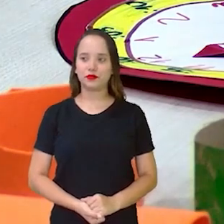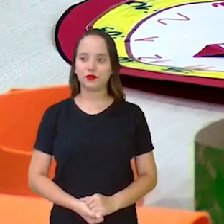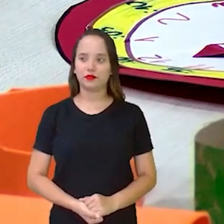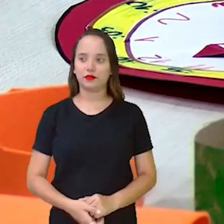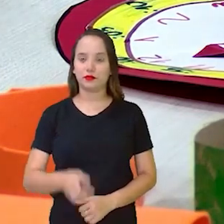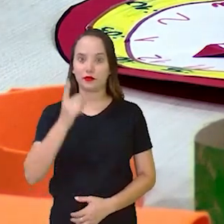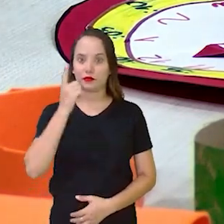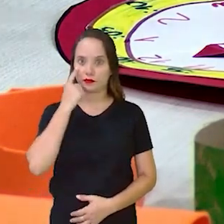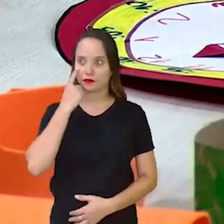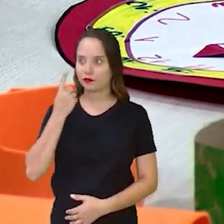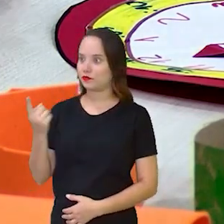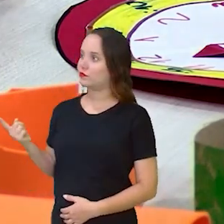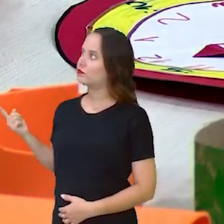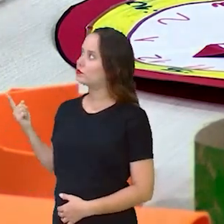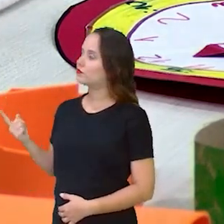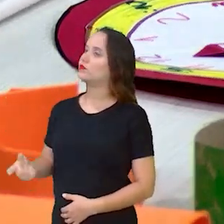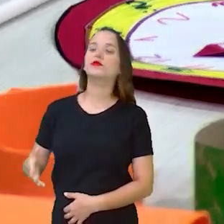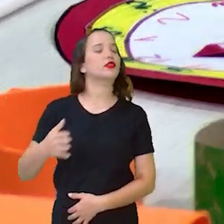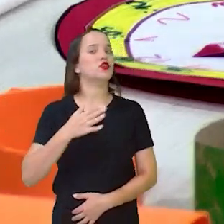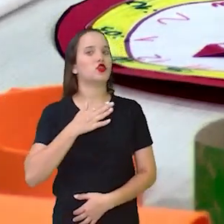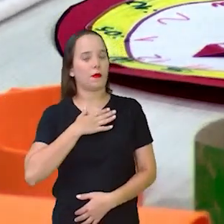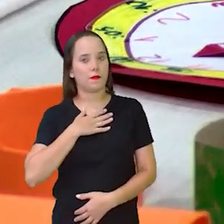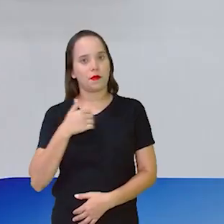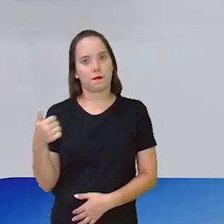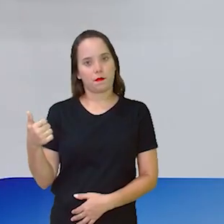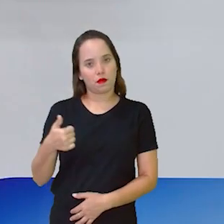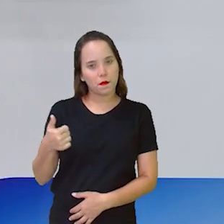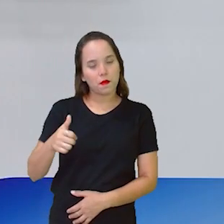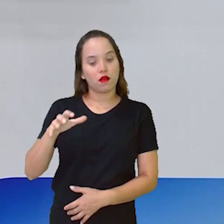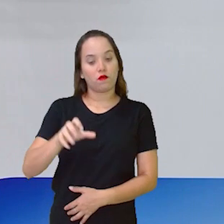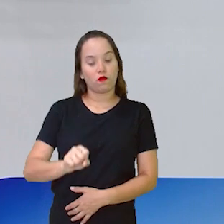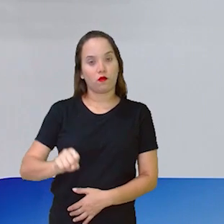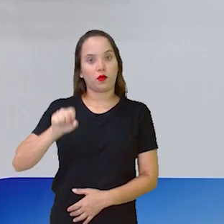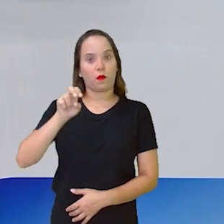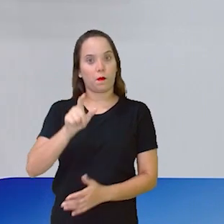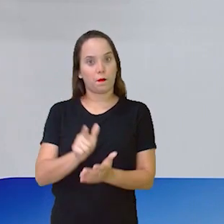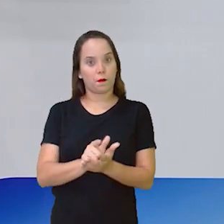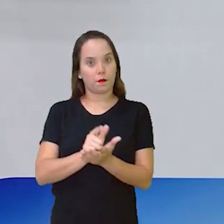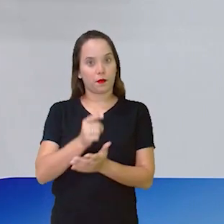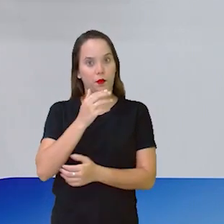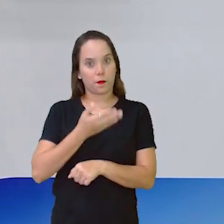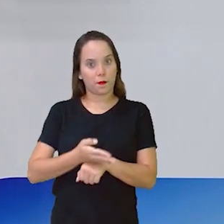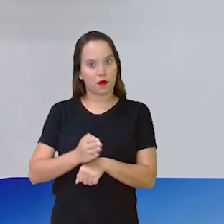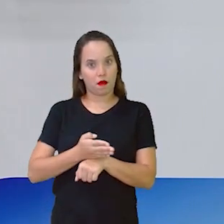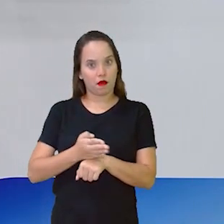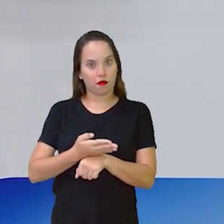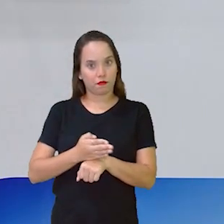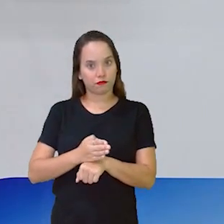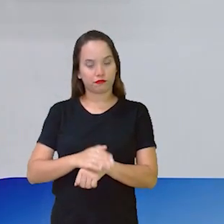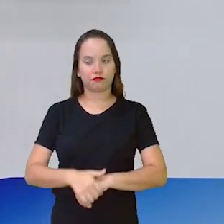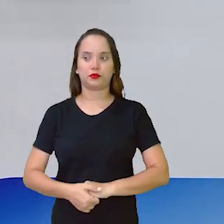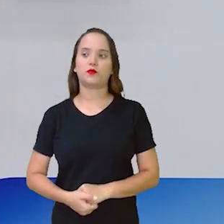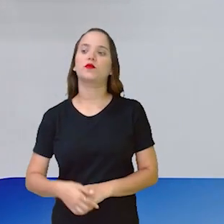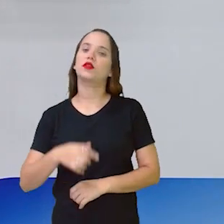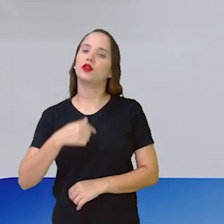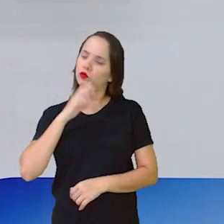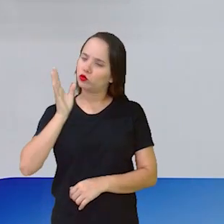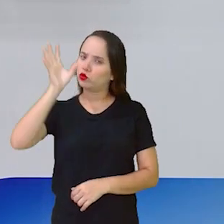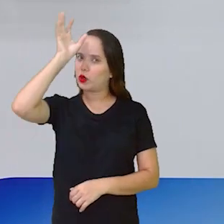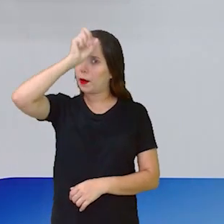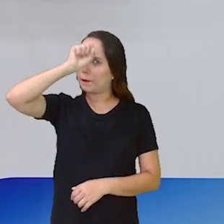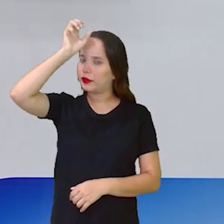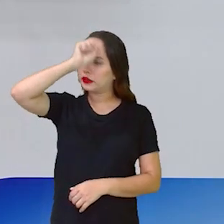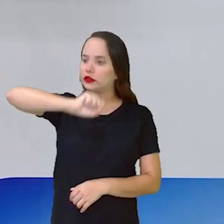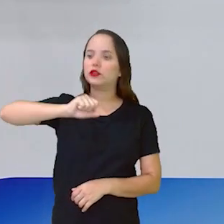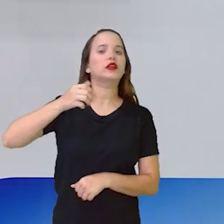Ó, minha primeira base, eu peguei o papel branco. Eu não peguei papel colorido. E como eu já aprendi com a professora